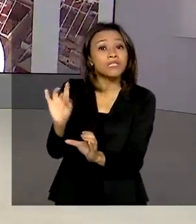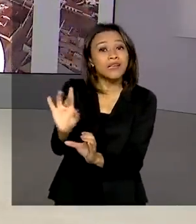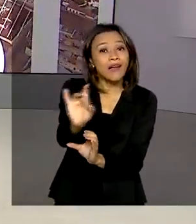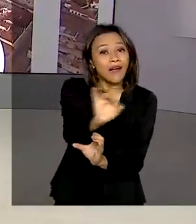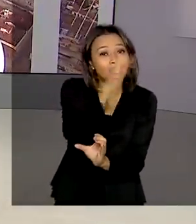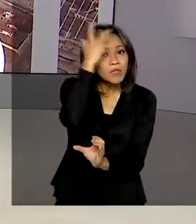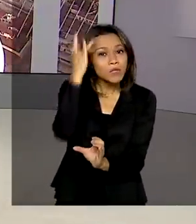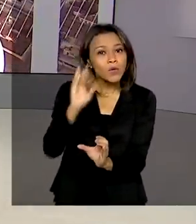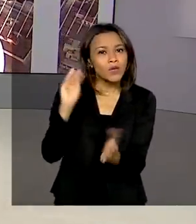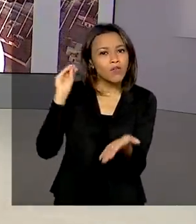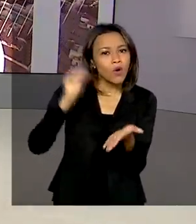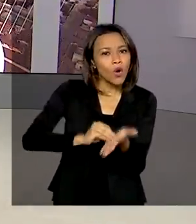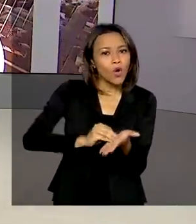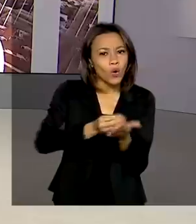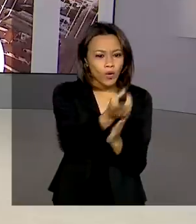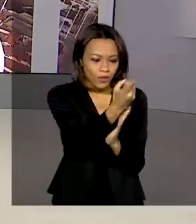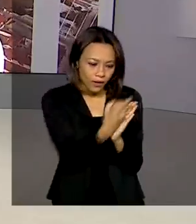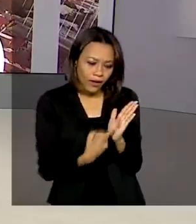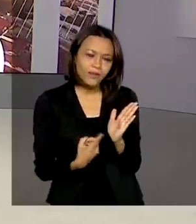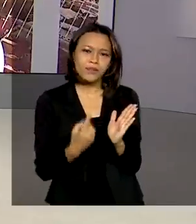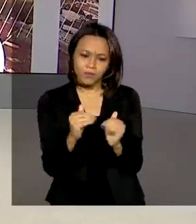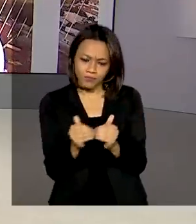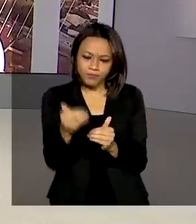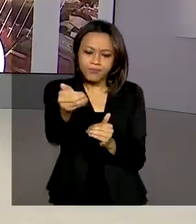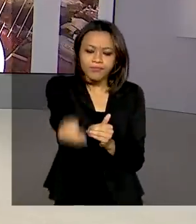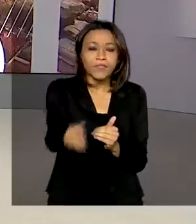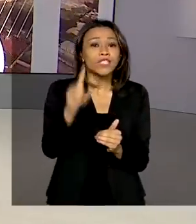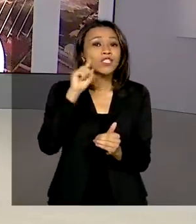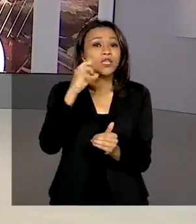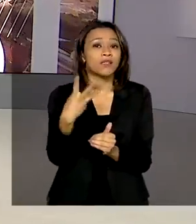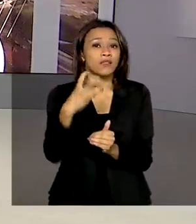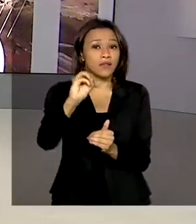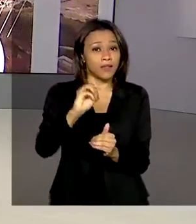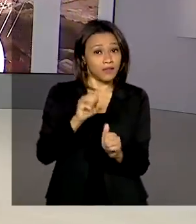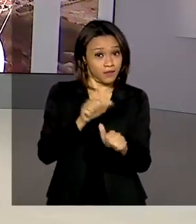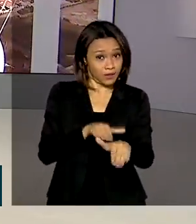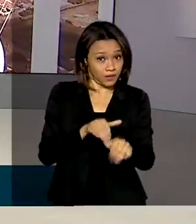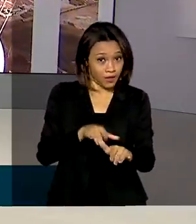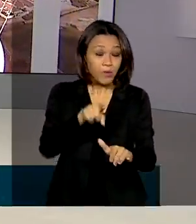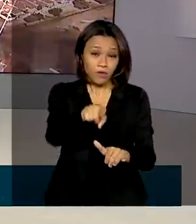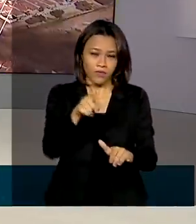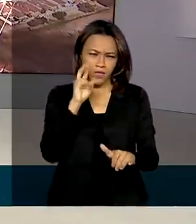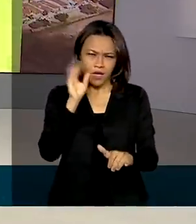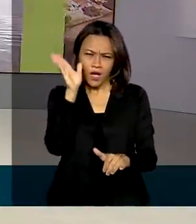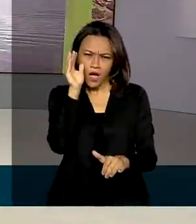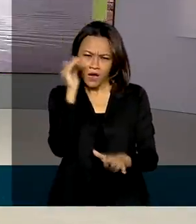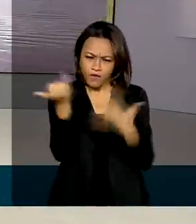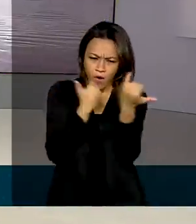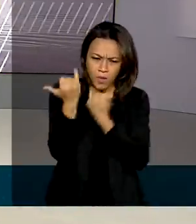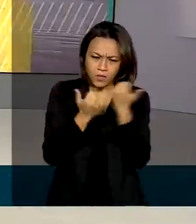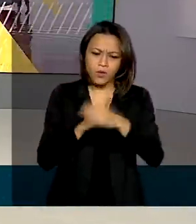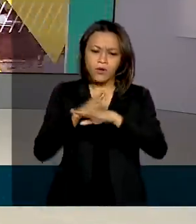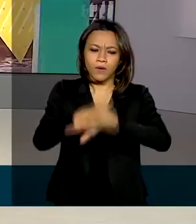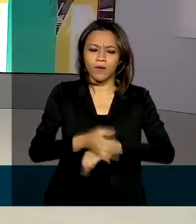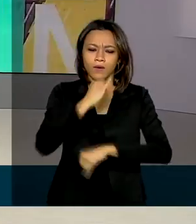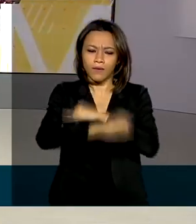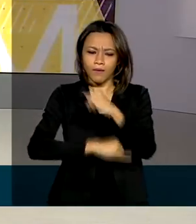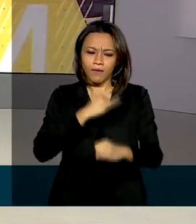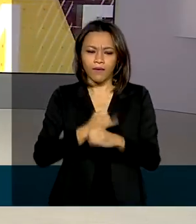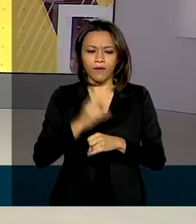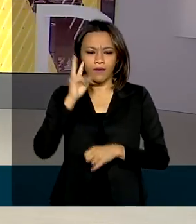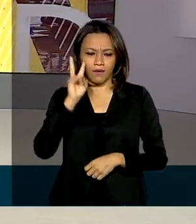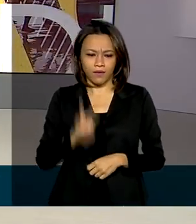na declaração no próximo dia 30 de setembro. As informações estão disponíveis na página da Receita, no endereço eletrônico